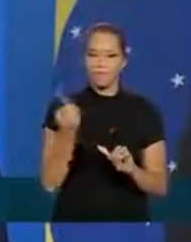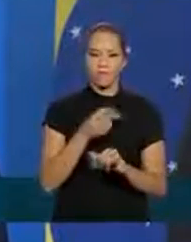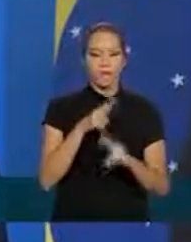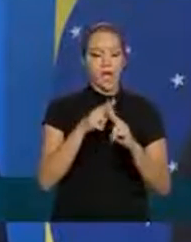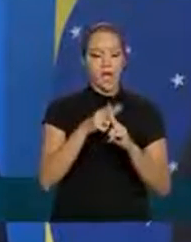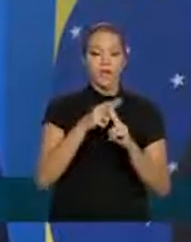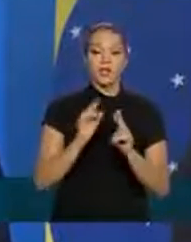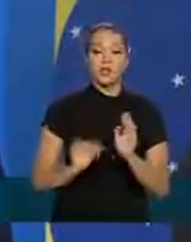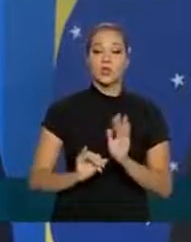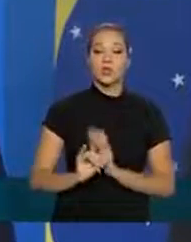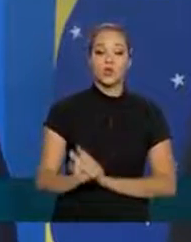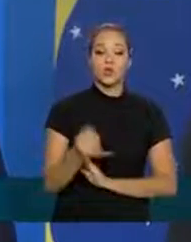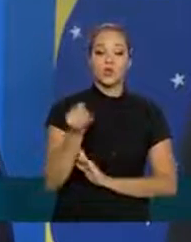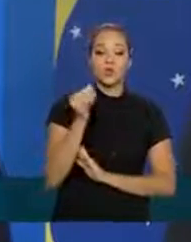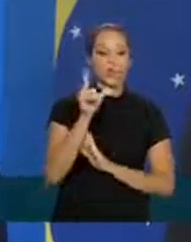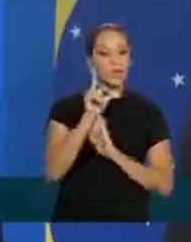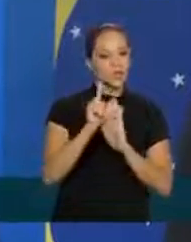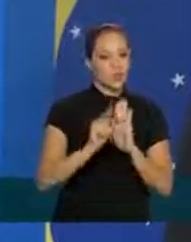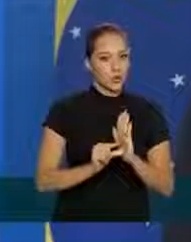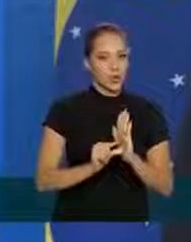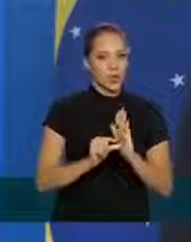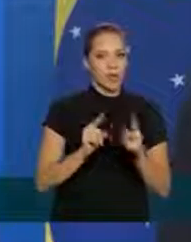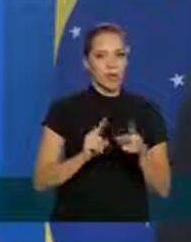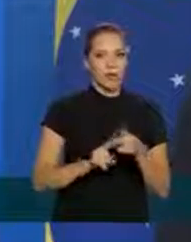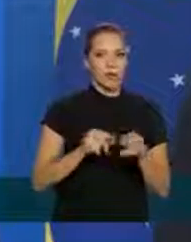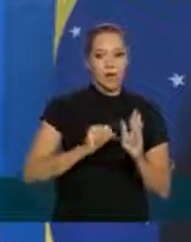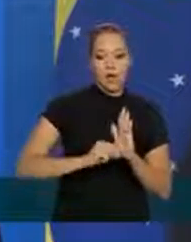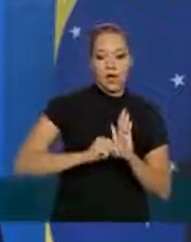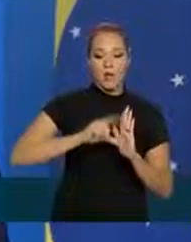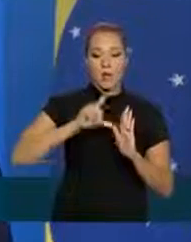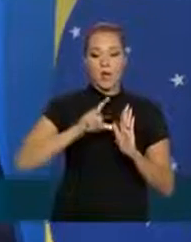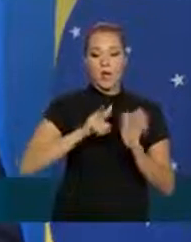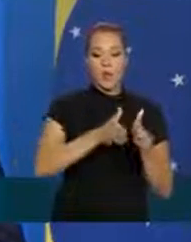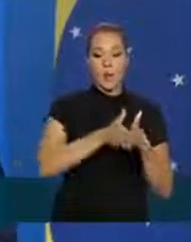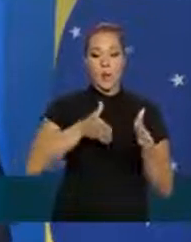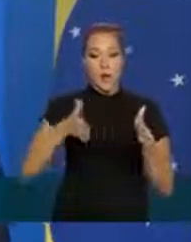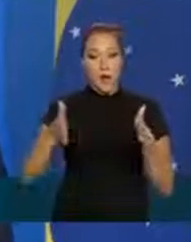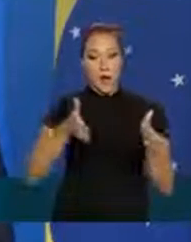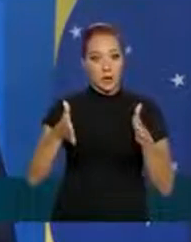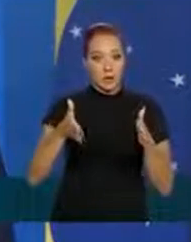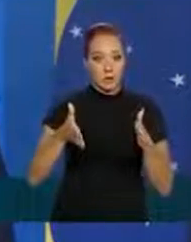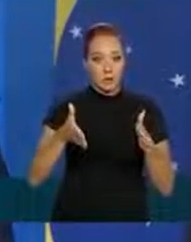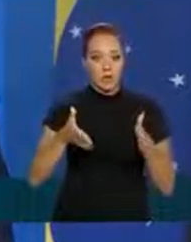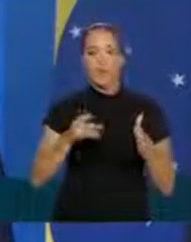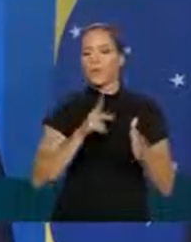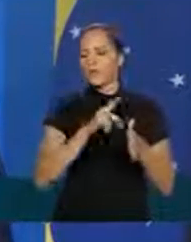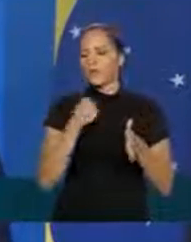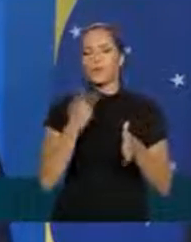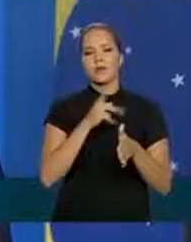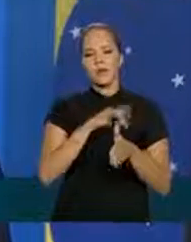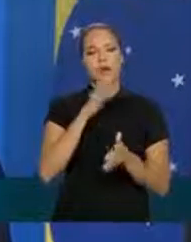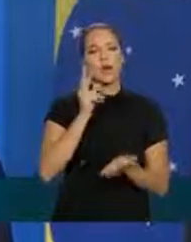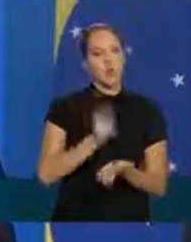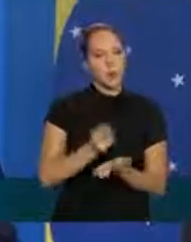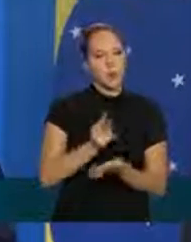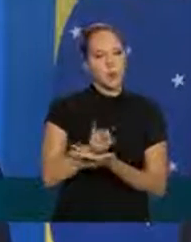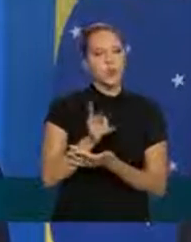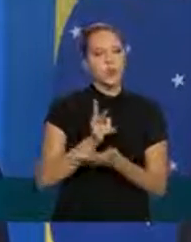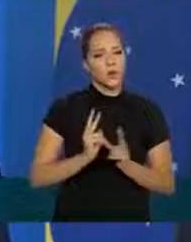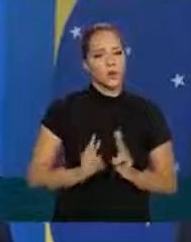reduzindo juros de fato nós estamos aumentando o prazo e nós vamos continuar a fazer